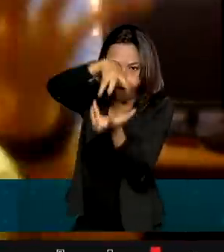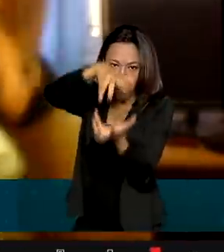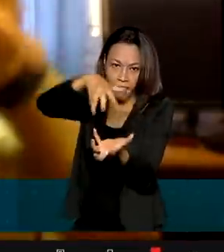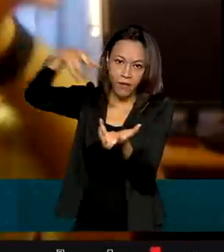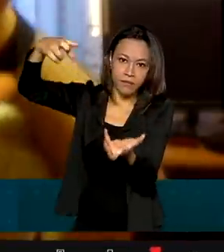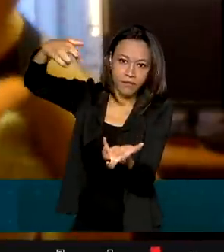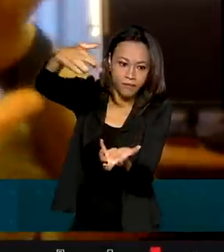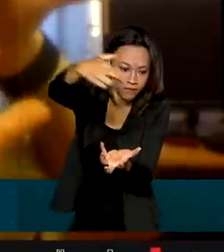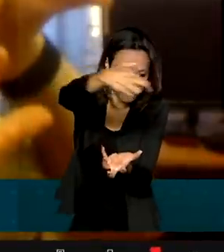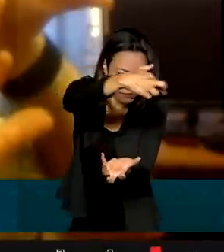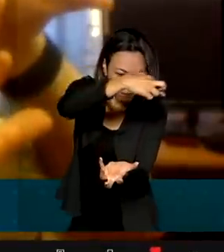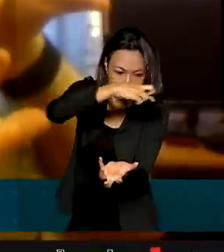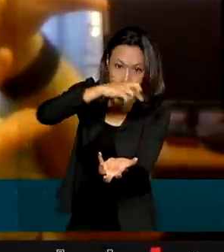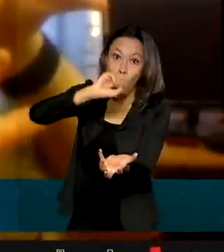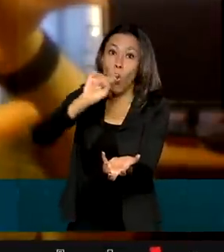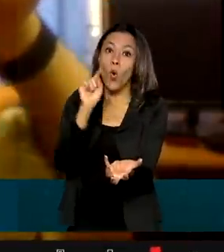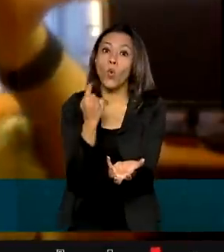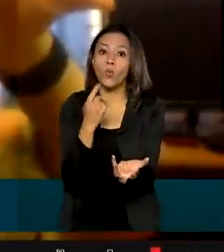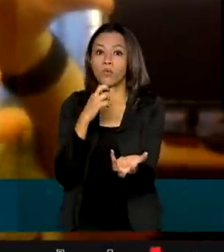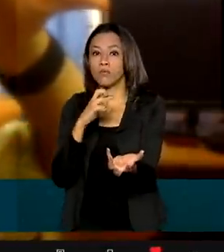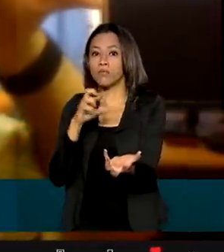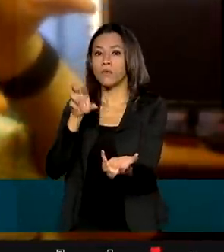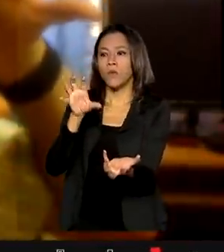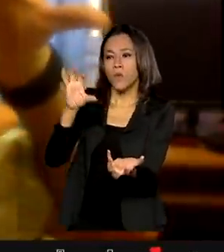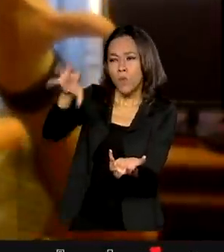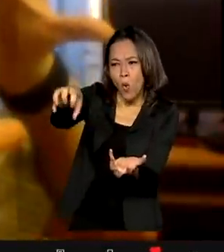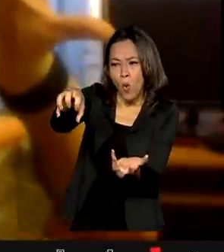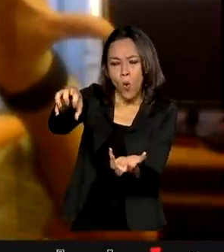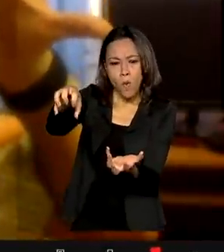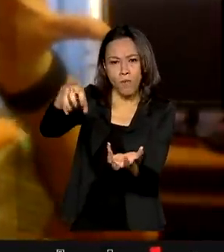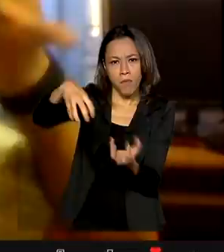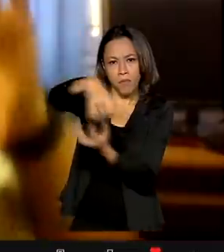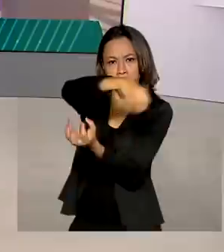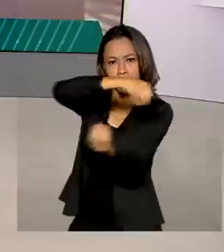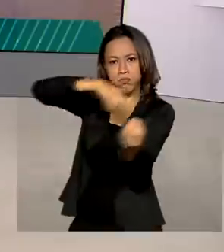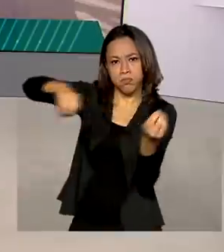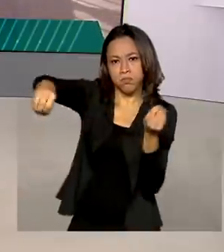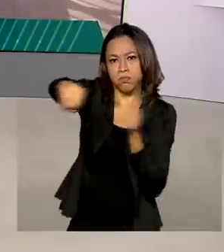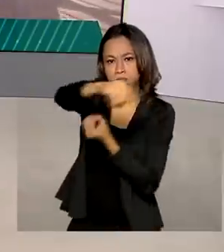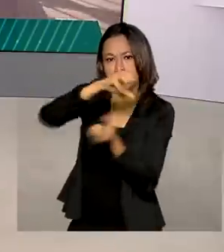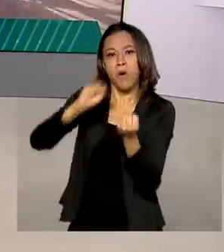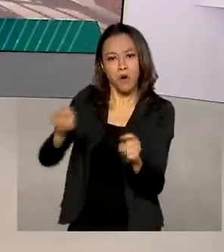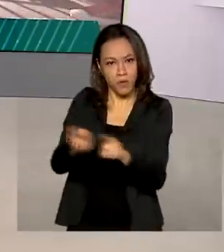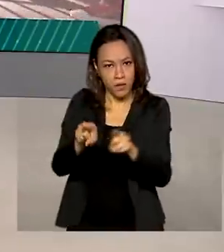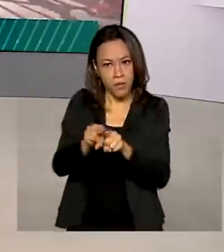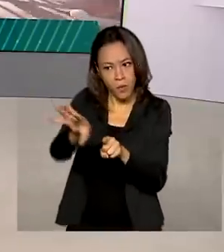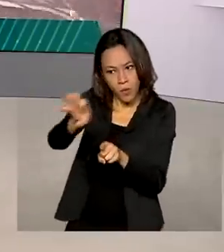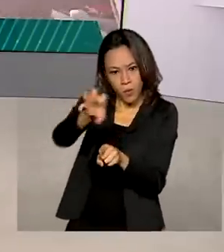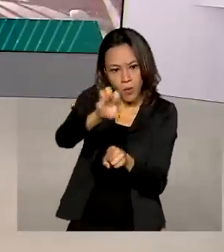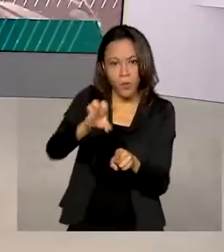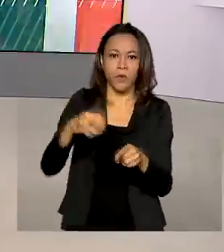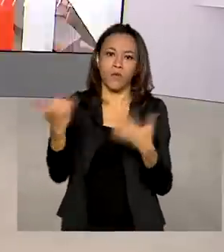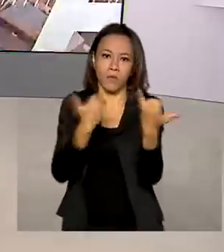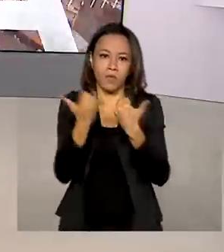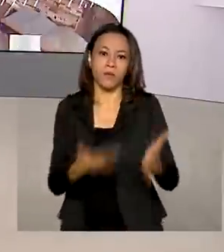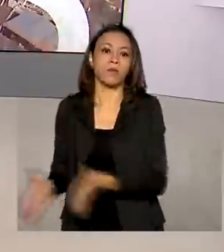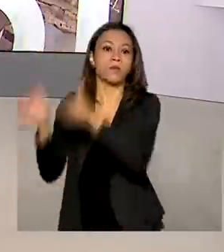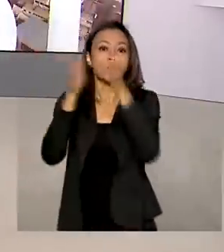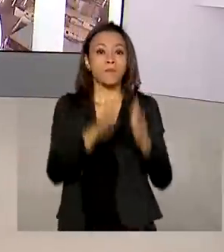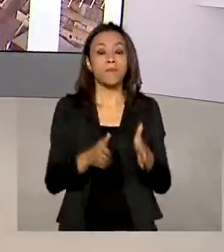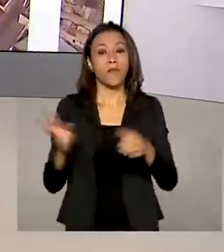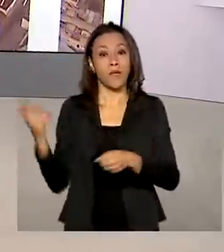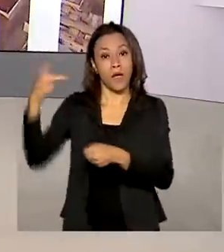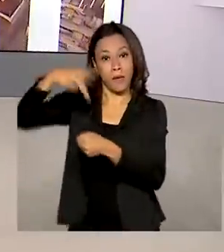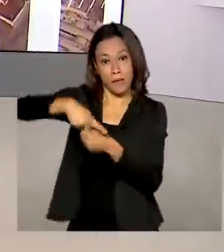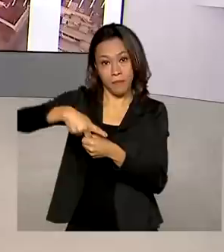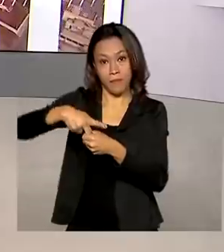ou pode apontar para um planeta, que seria uma missão científica. A Petrobras fechou 2020 com